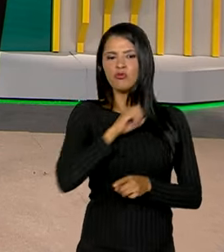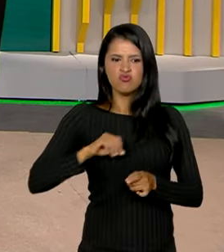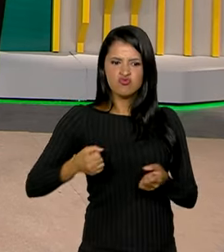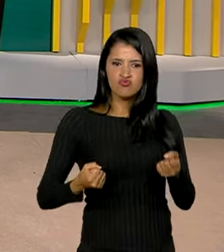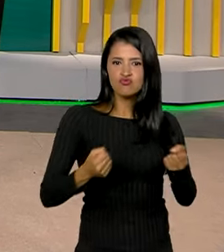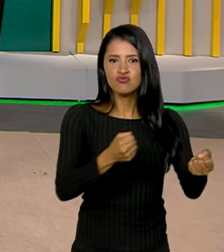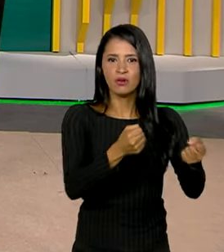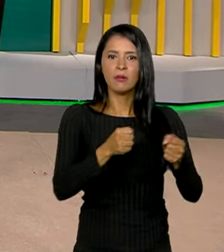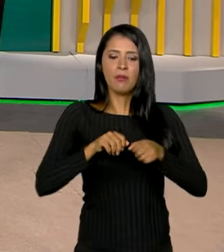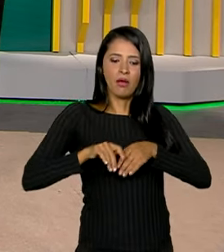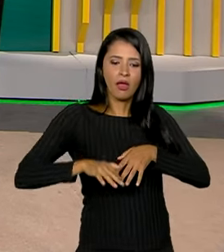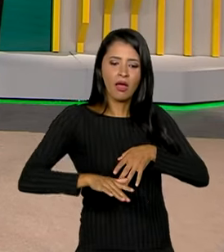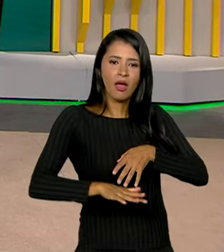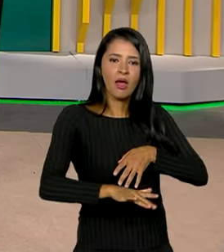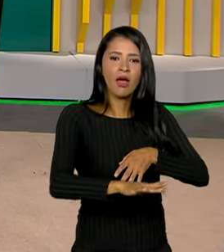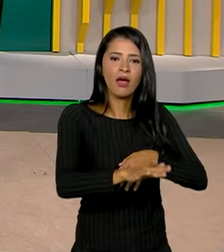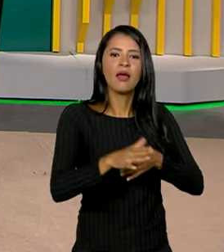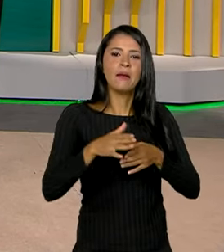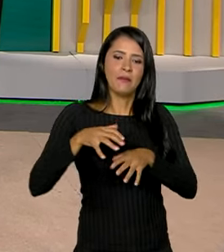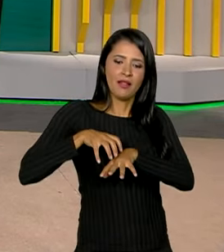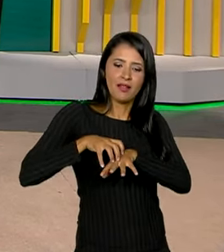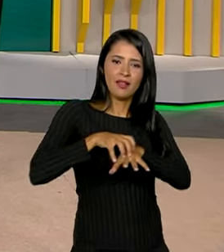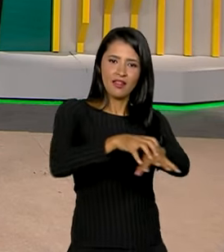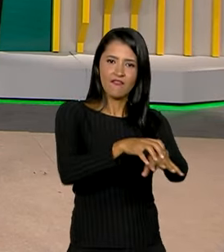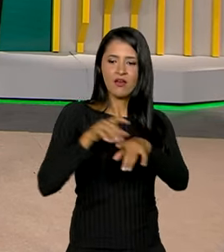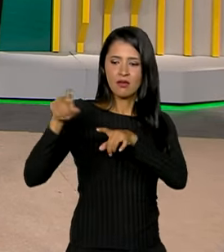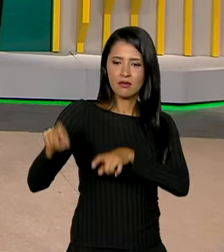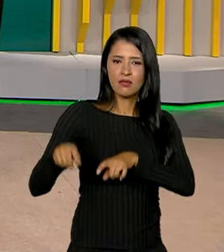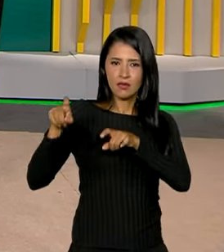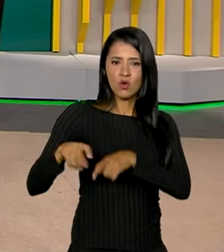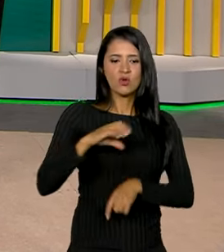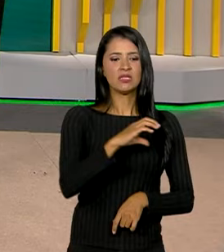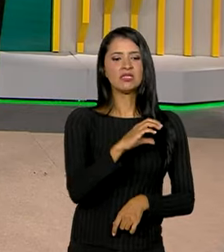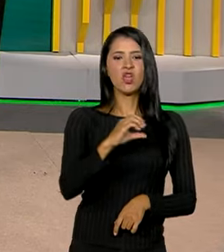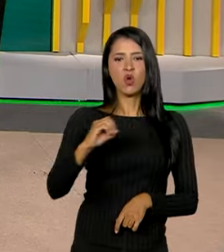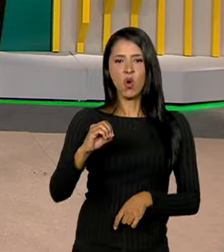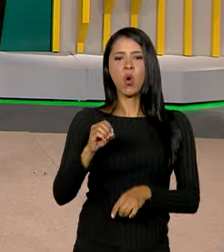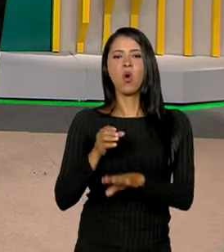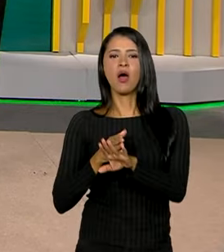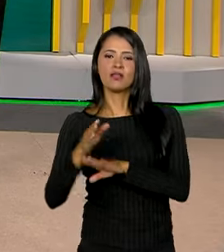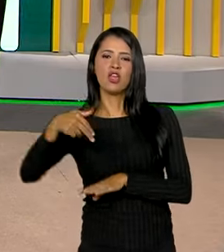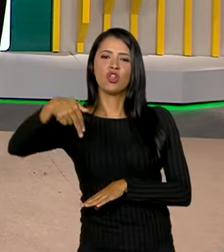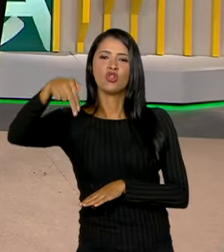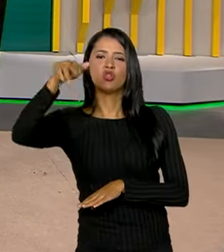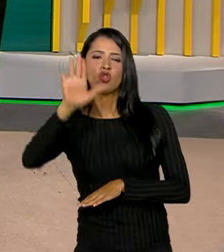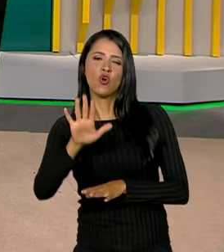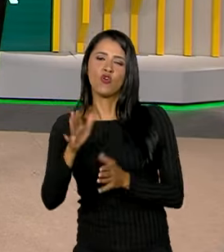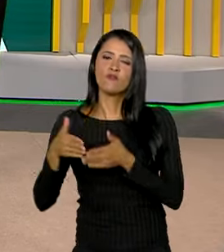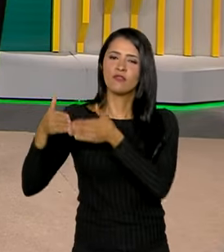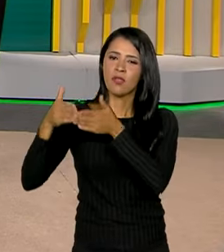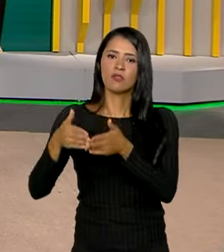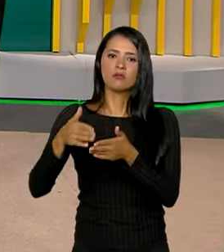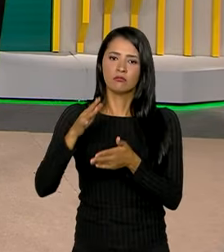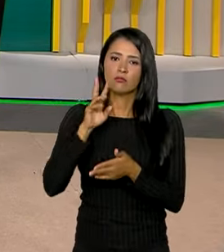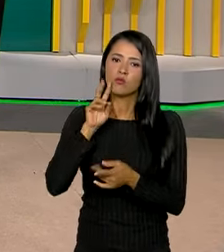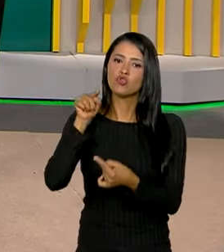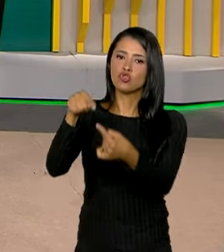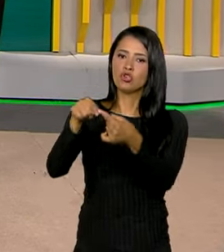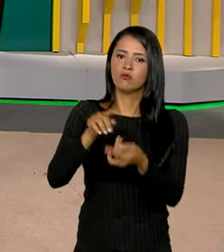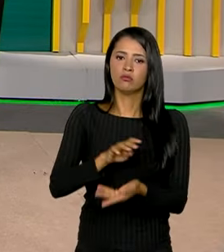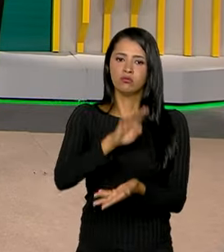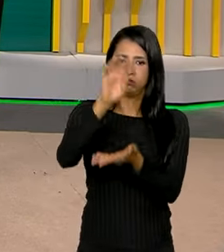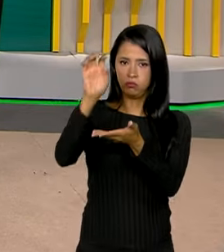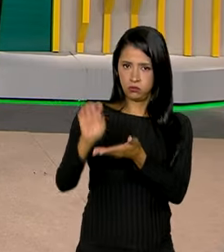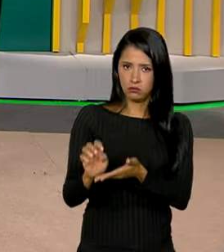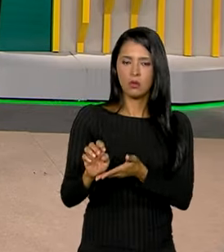para escoar a produção agrícola do centro-oeste aos portos do nordeste com vista à exportação. A obra faz